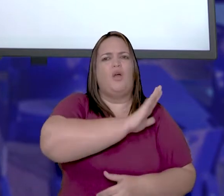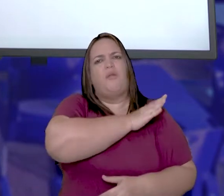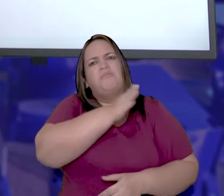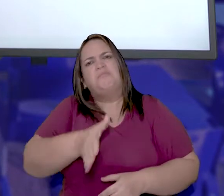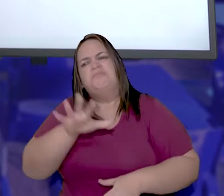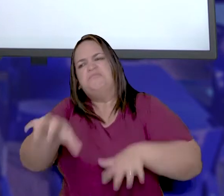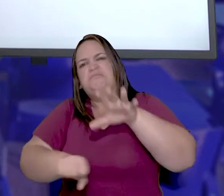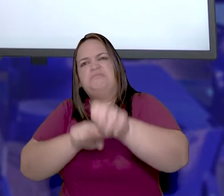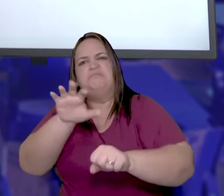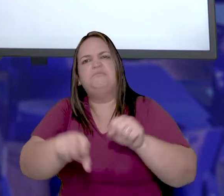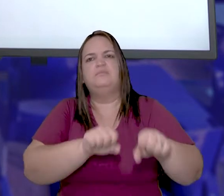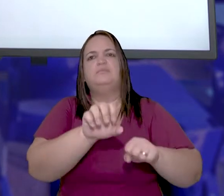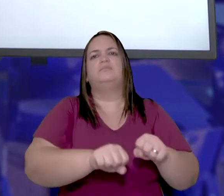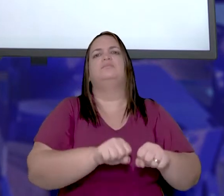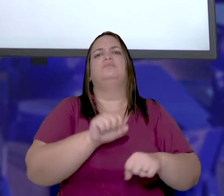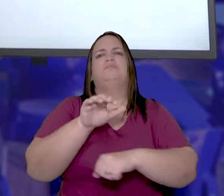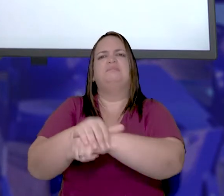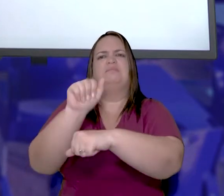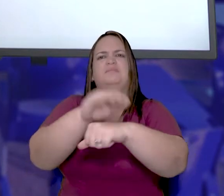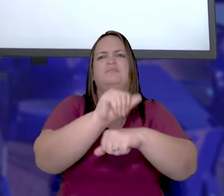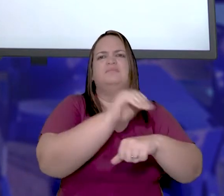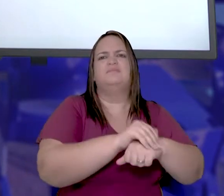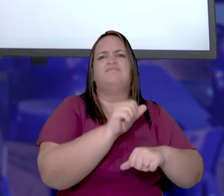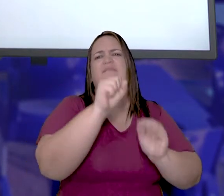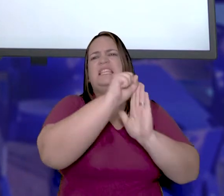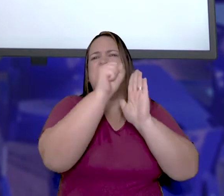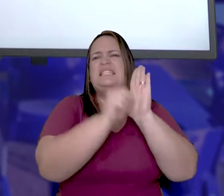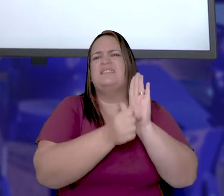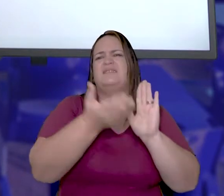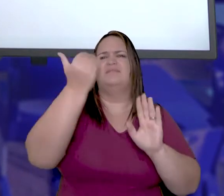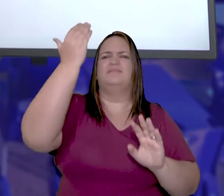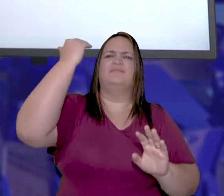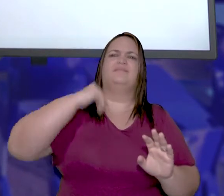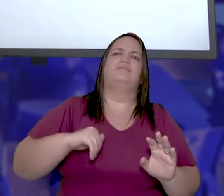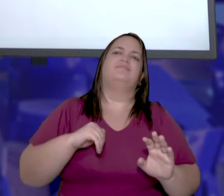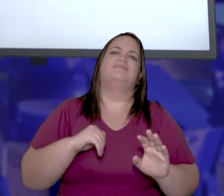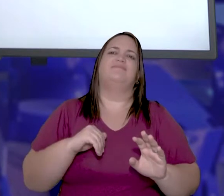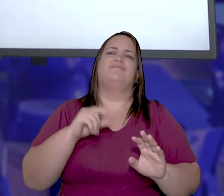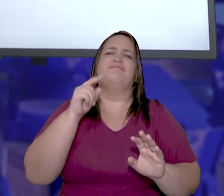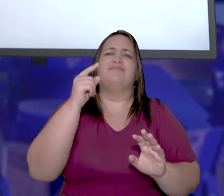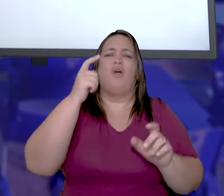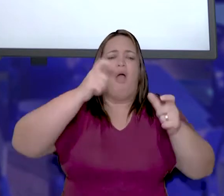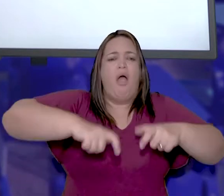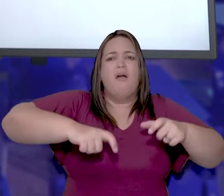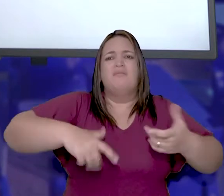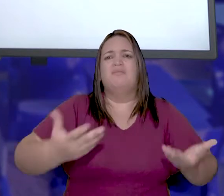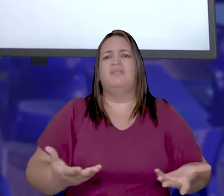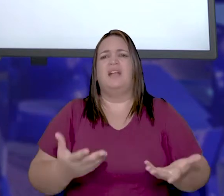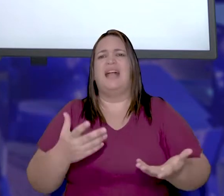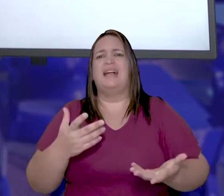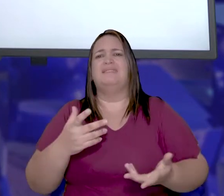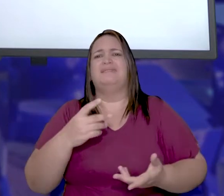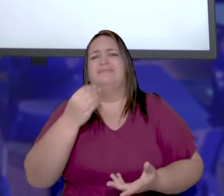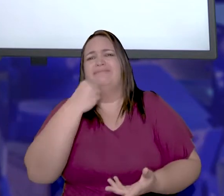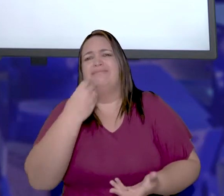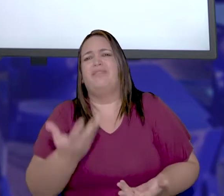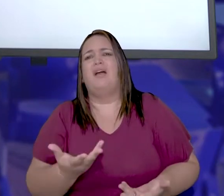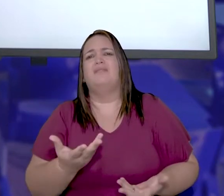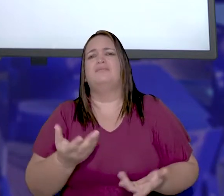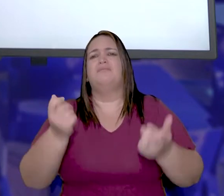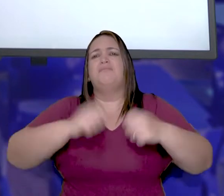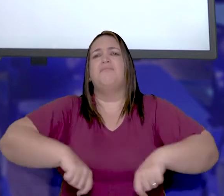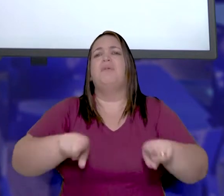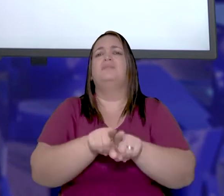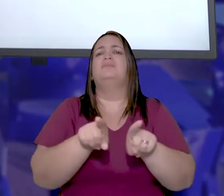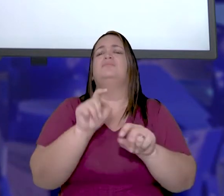neocolonial, a história de exploração que foi utilizada em séculos passados.